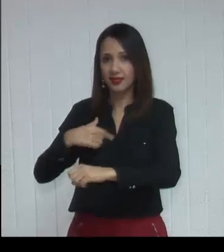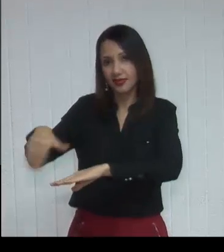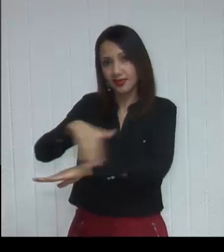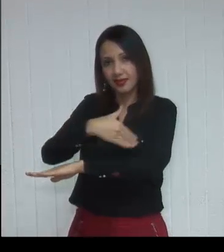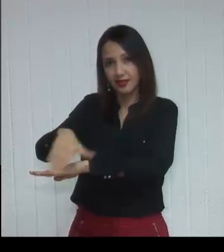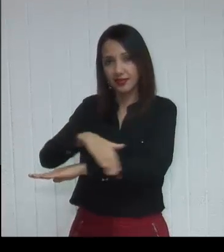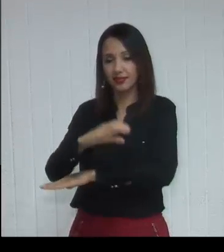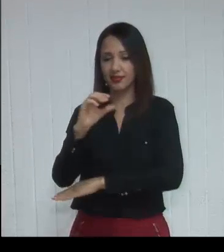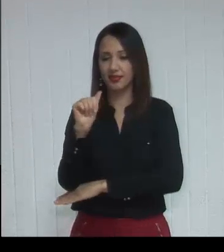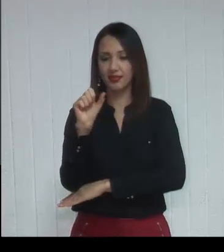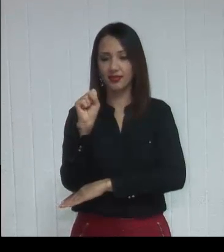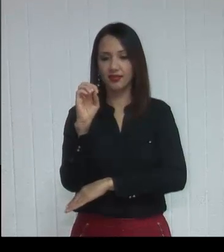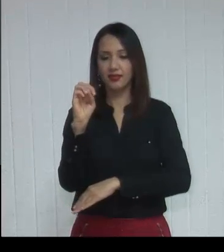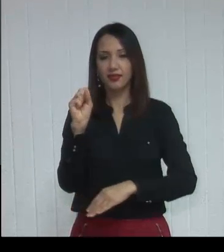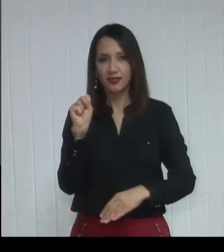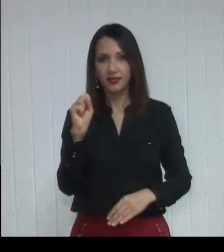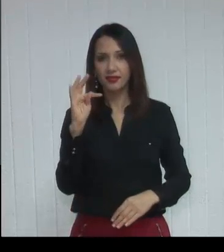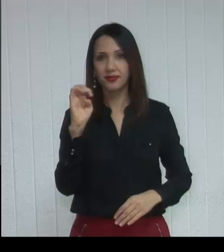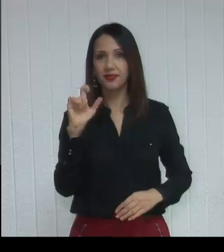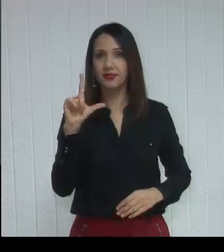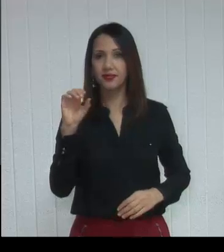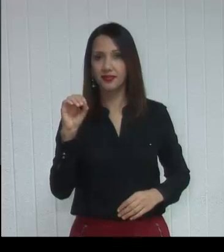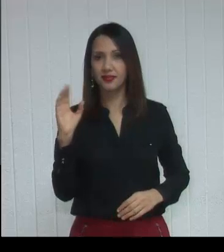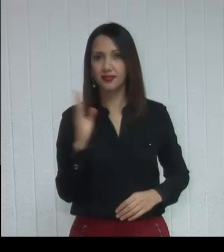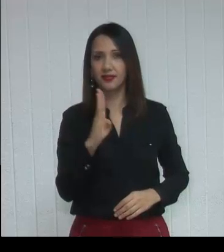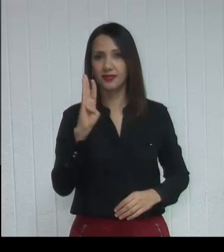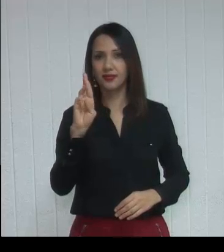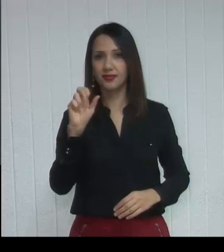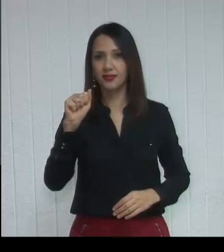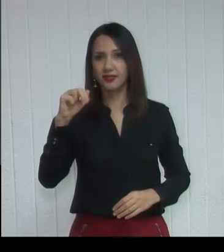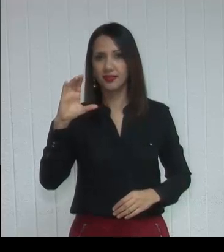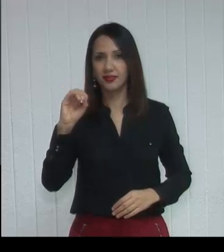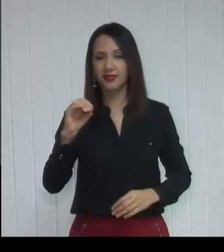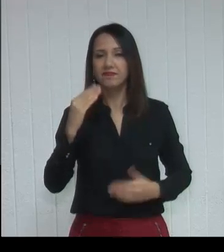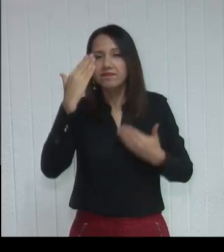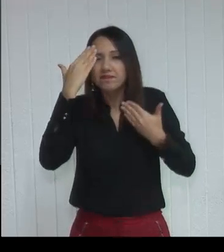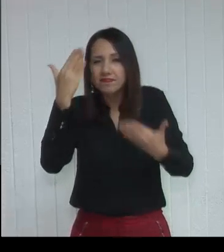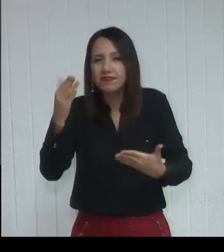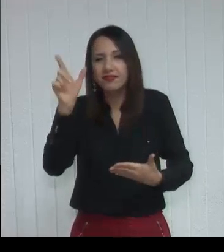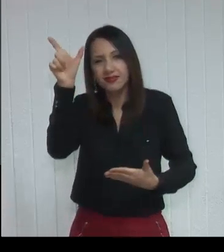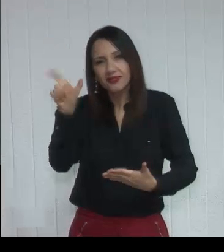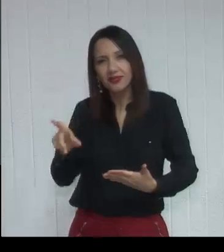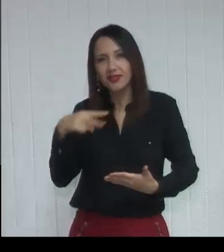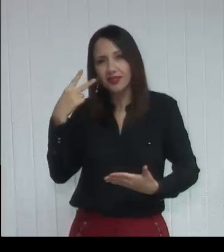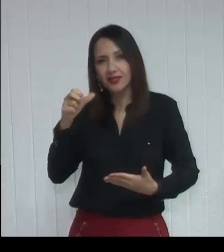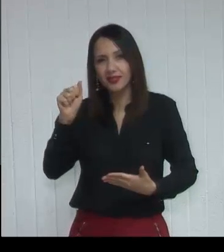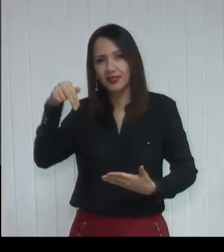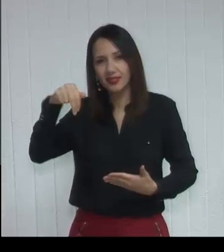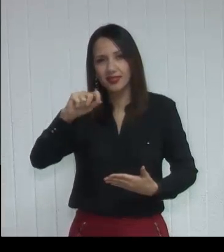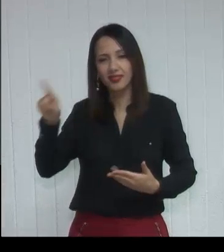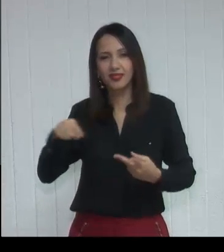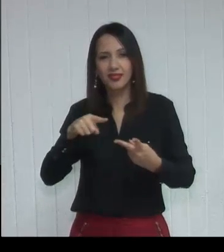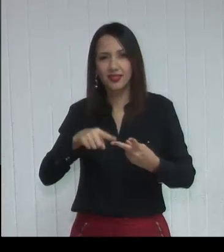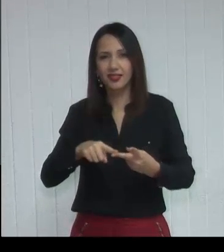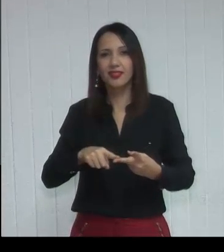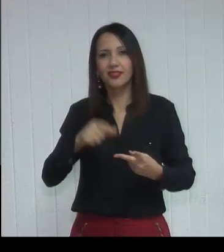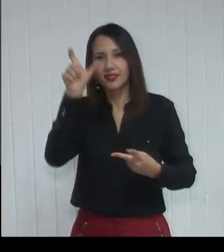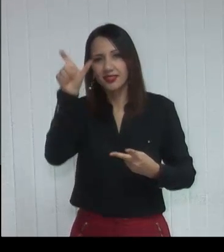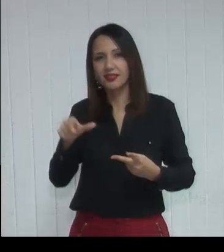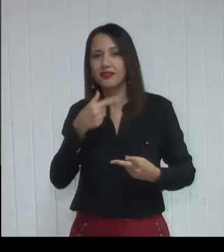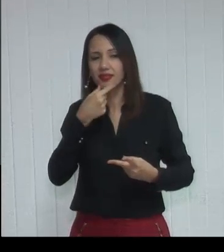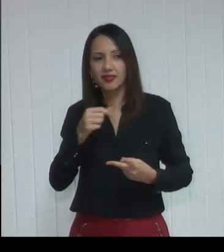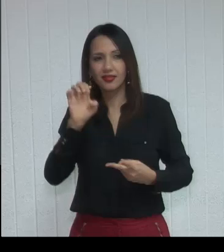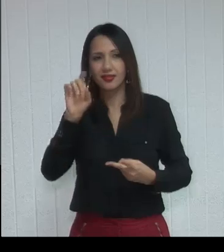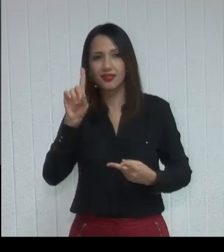agradecer ao pessoal aí do Trânsito, na pessoa do Douglas Genesim, que nos atendeu também. E